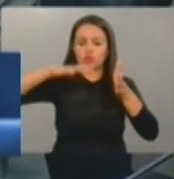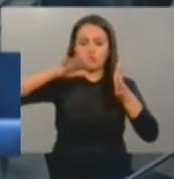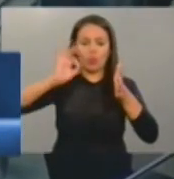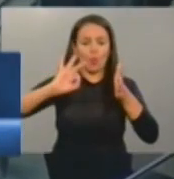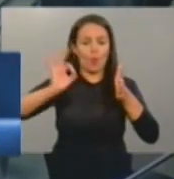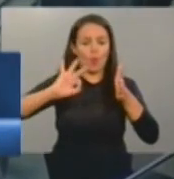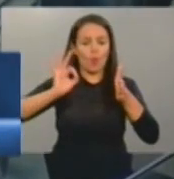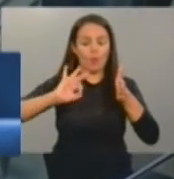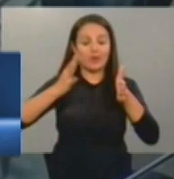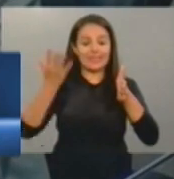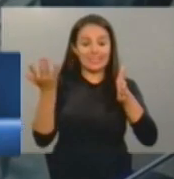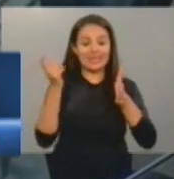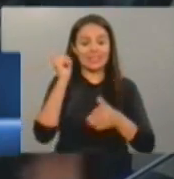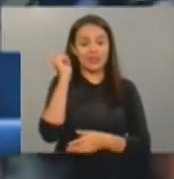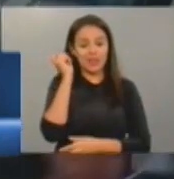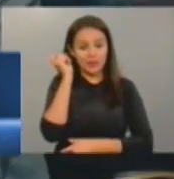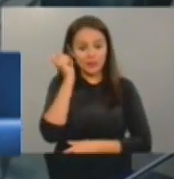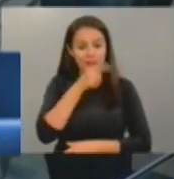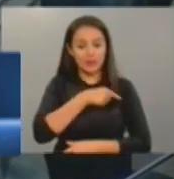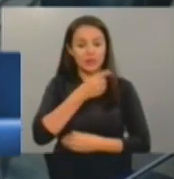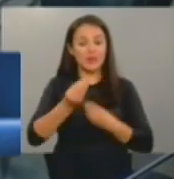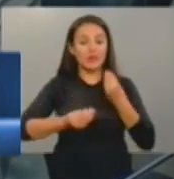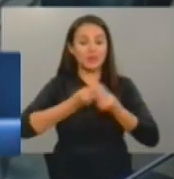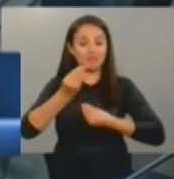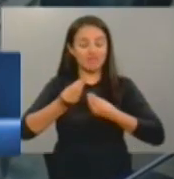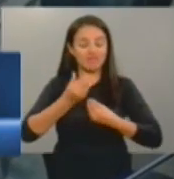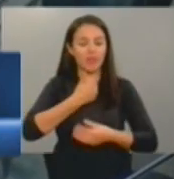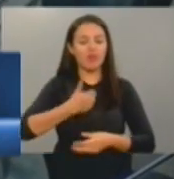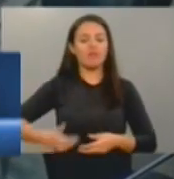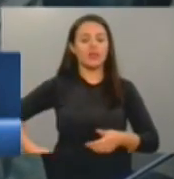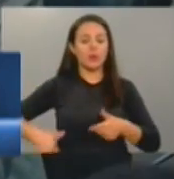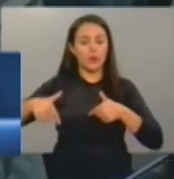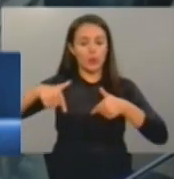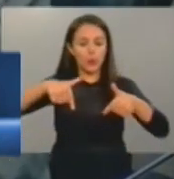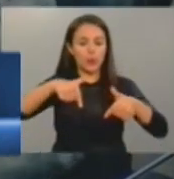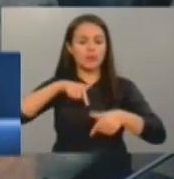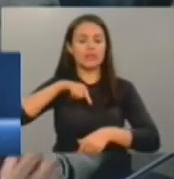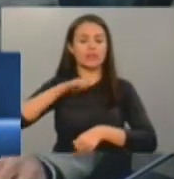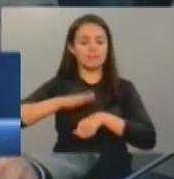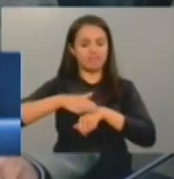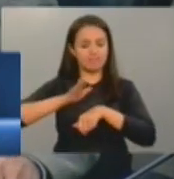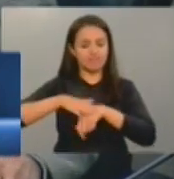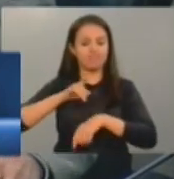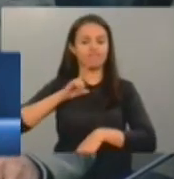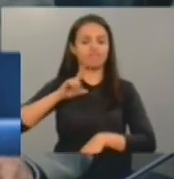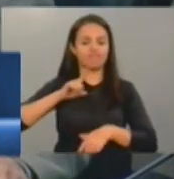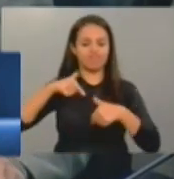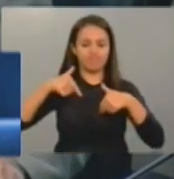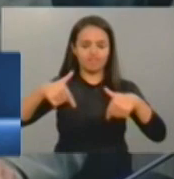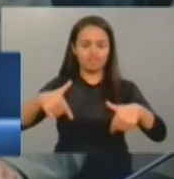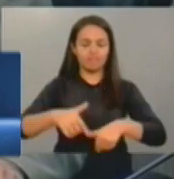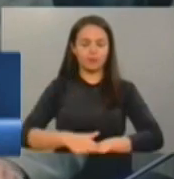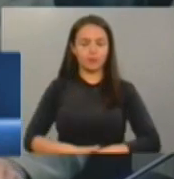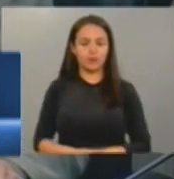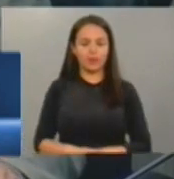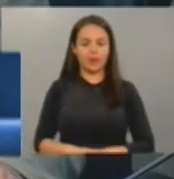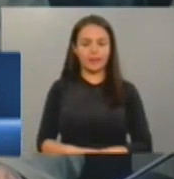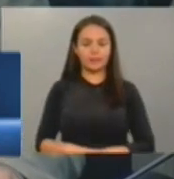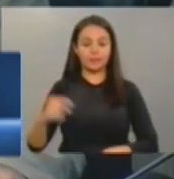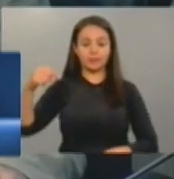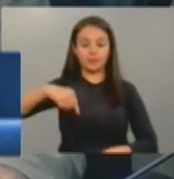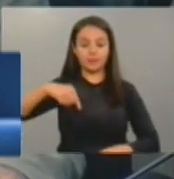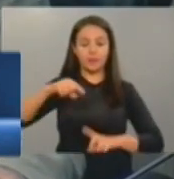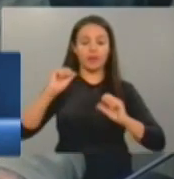e o governo do Estado tem feito muito. Mas, a começar aqui pela, presidente, aqui pela Casa,